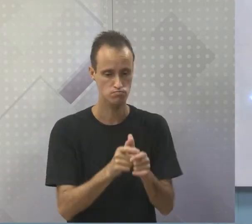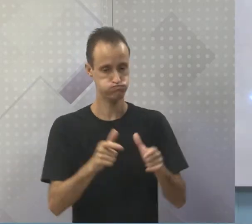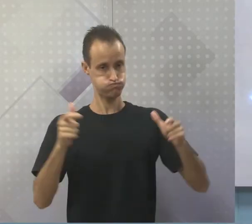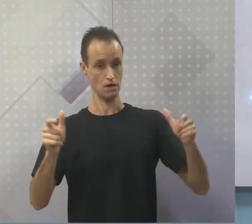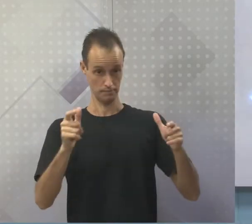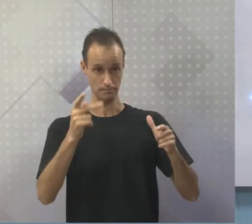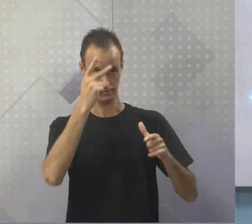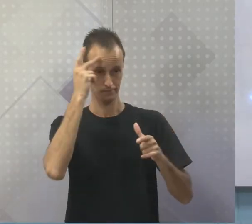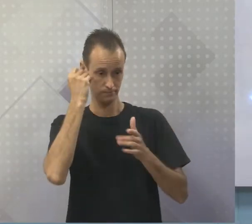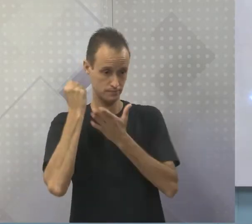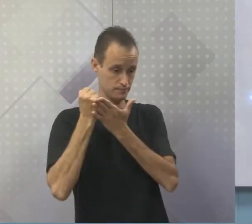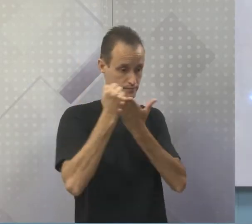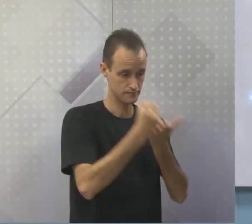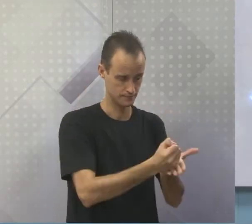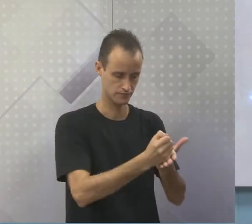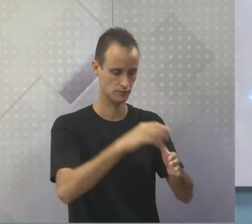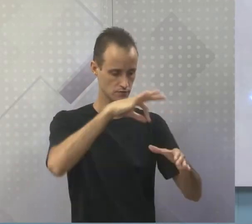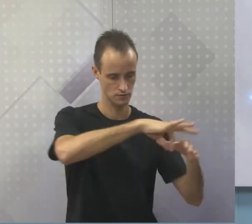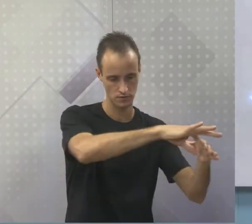produção vai aumentar.